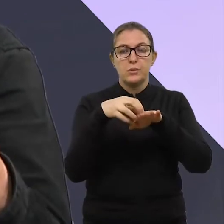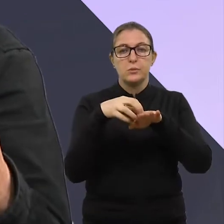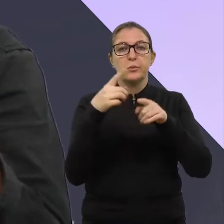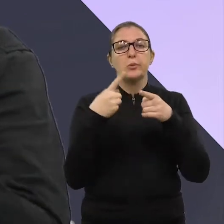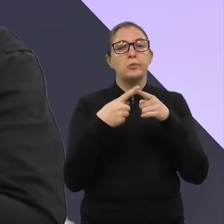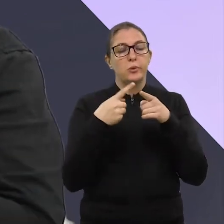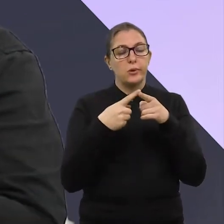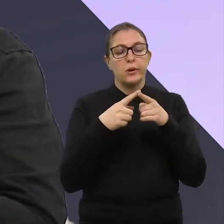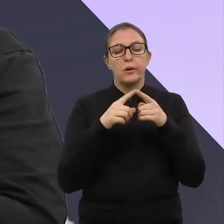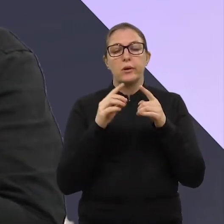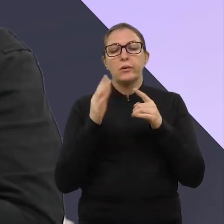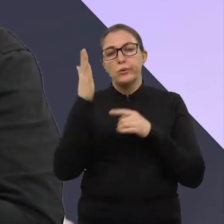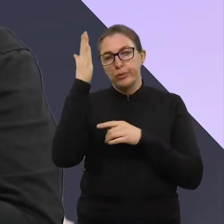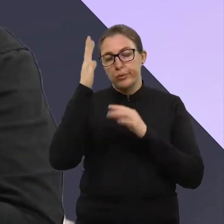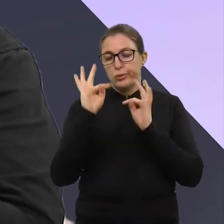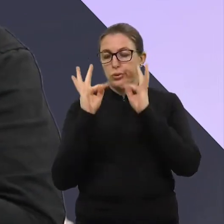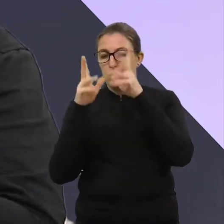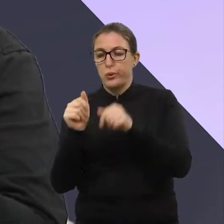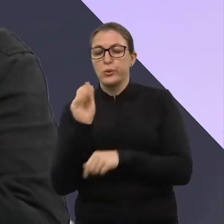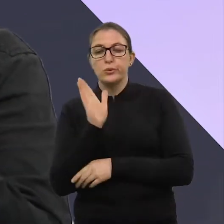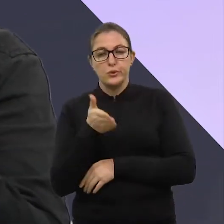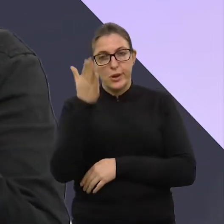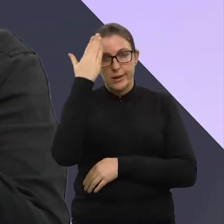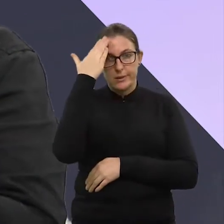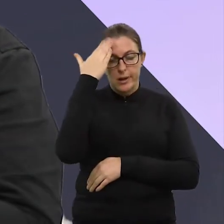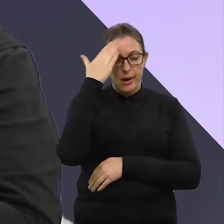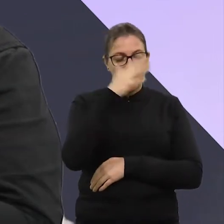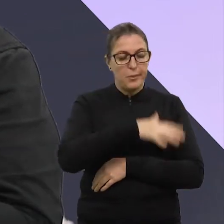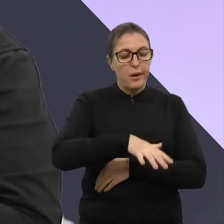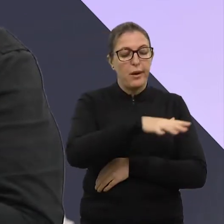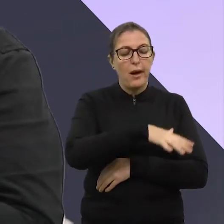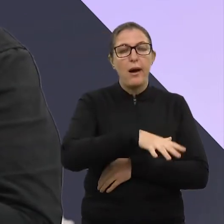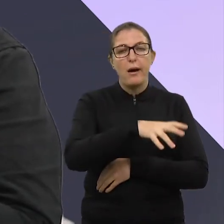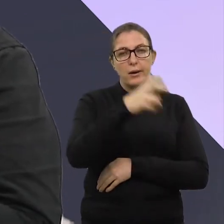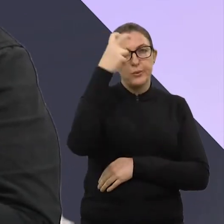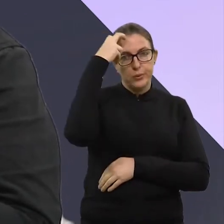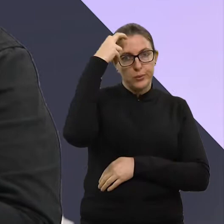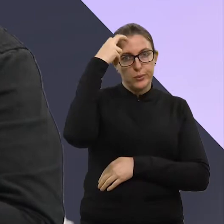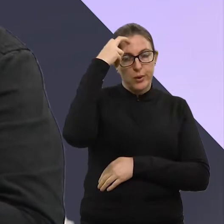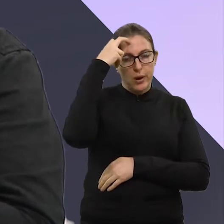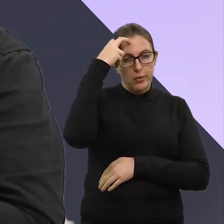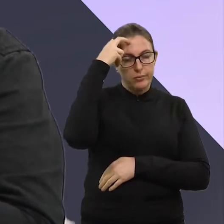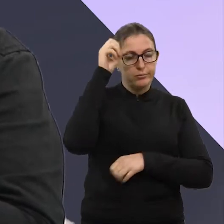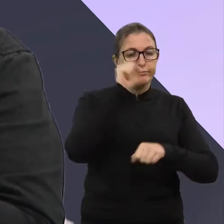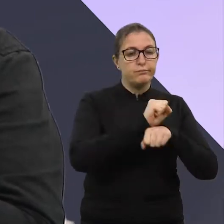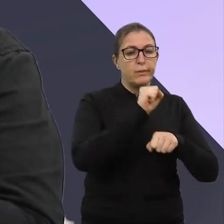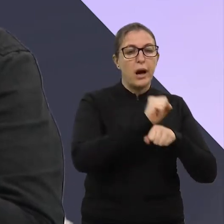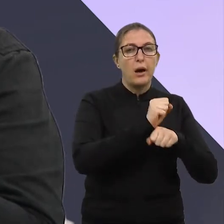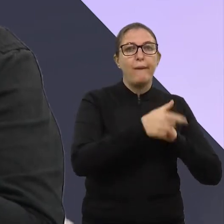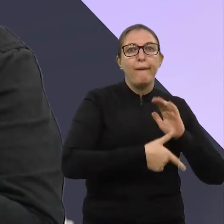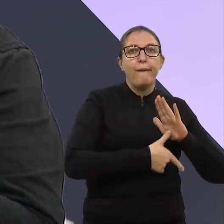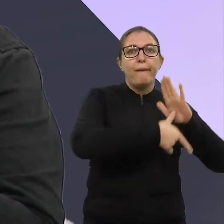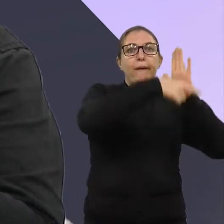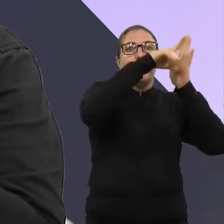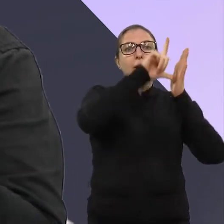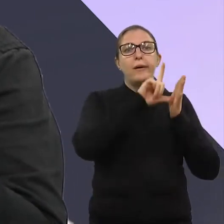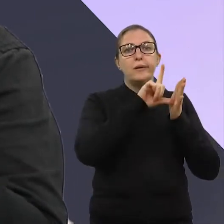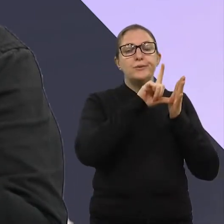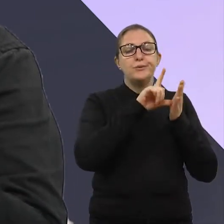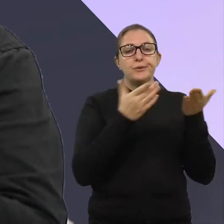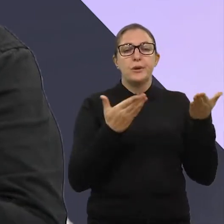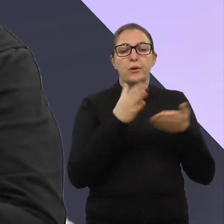jargão já é conhecido de todos, né? Os primeiros a parar e os últimos a voltar. Isso é uma realidade, né? Então